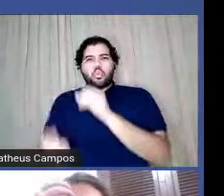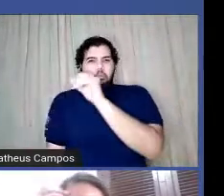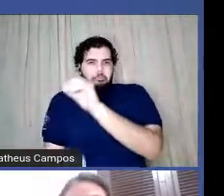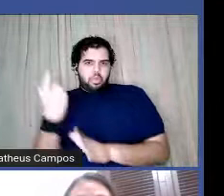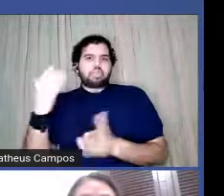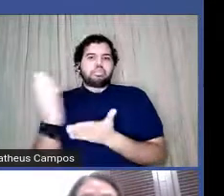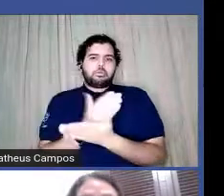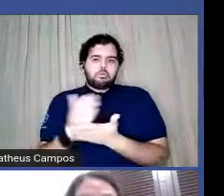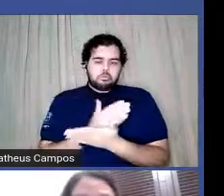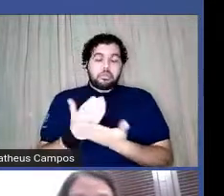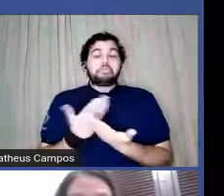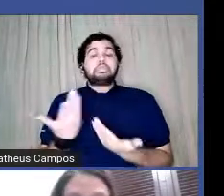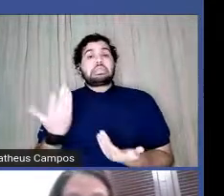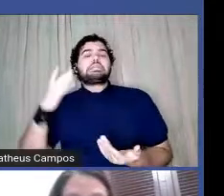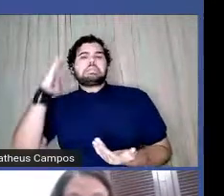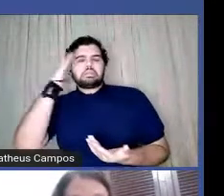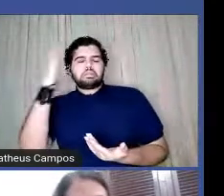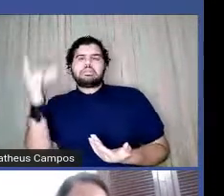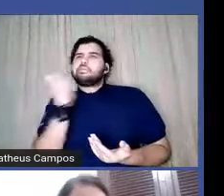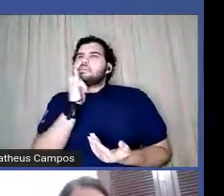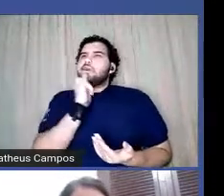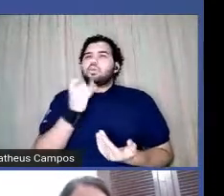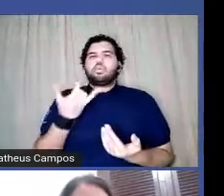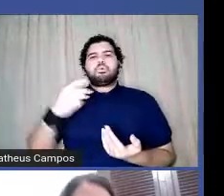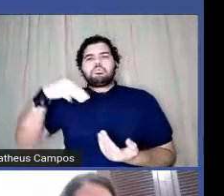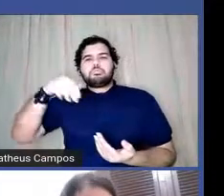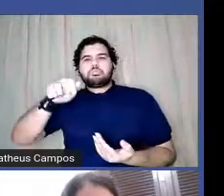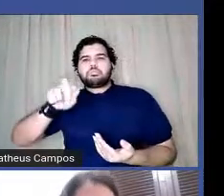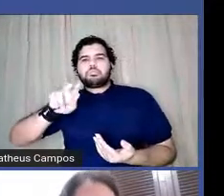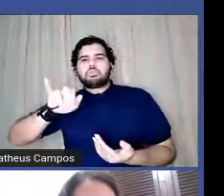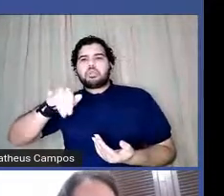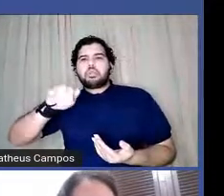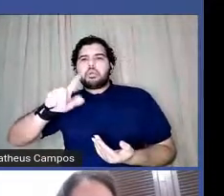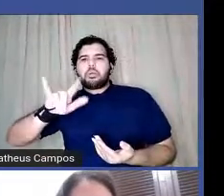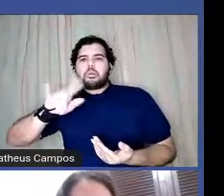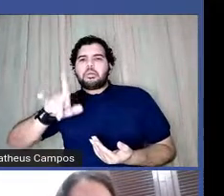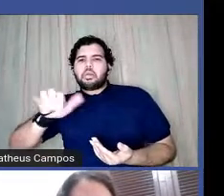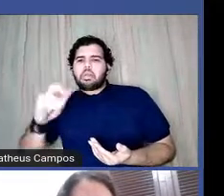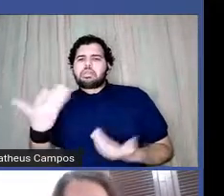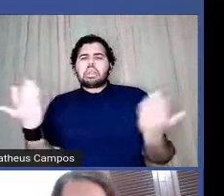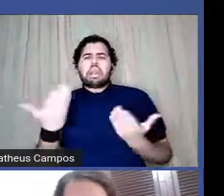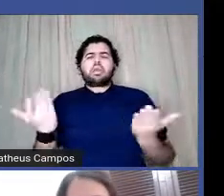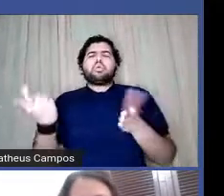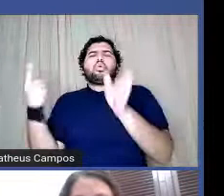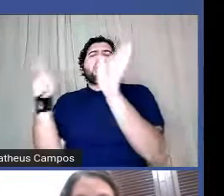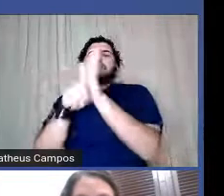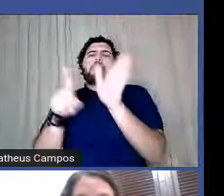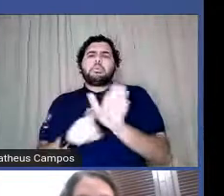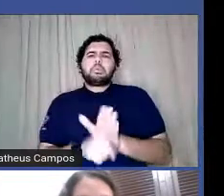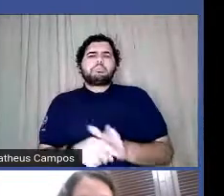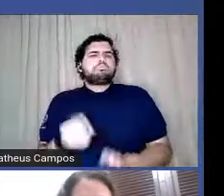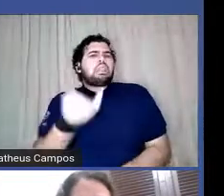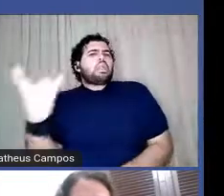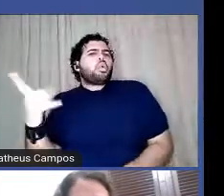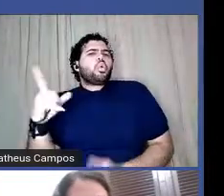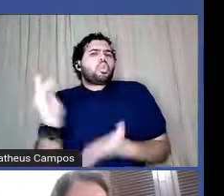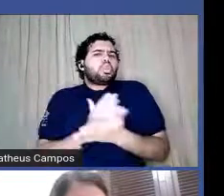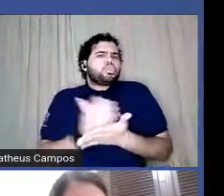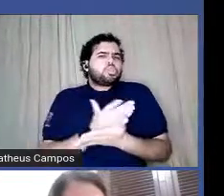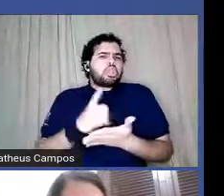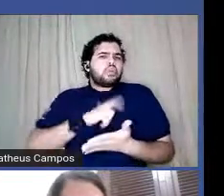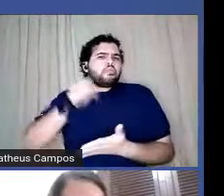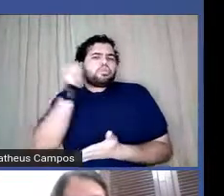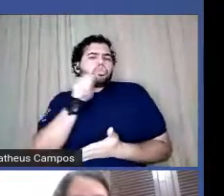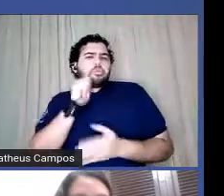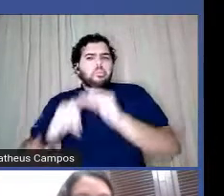assim, ainda é muito marginalizado. E aí eu lanço a pergunta para vocês. Quantos livros de mulheres vocês têm na